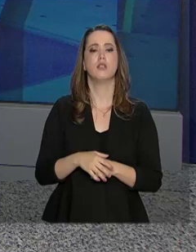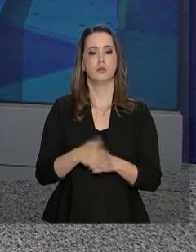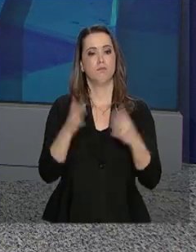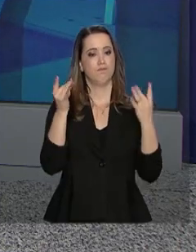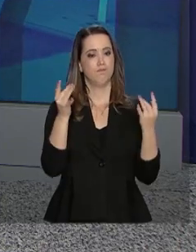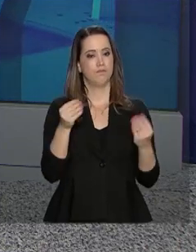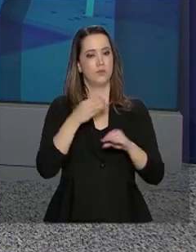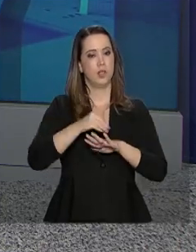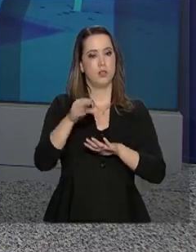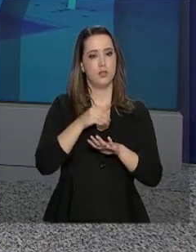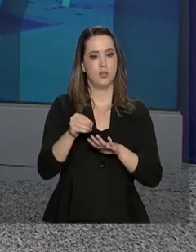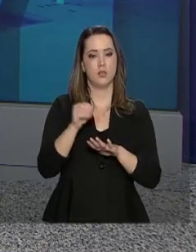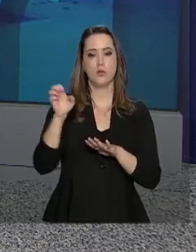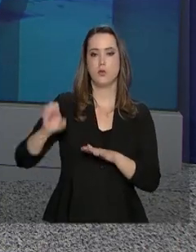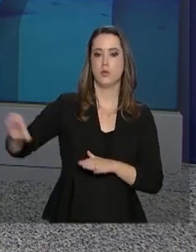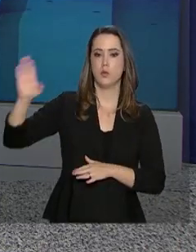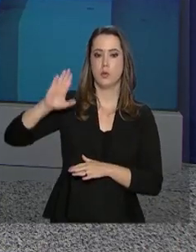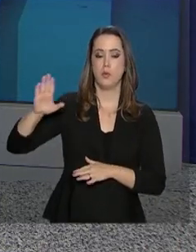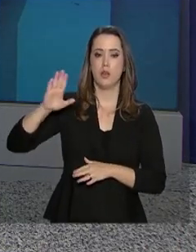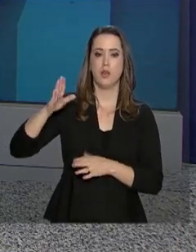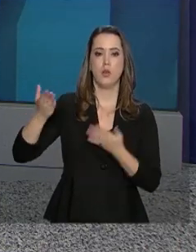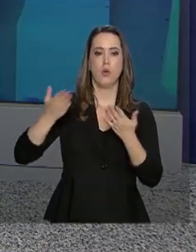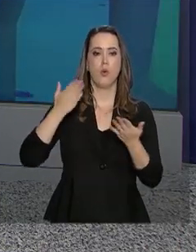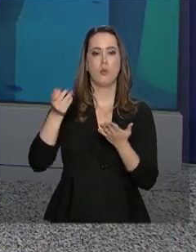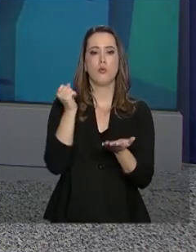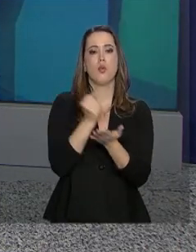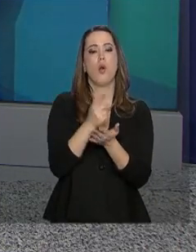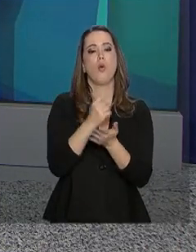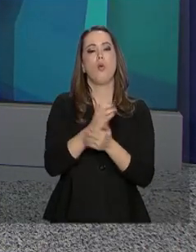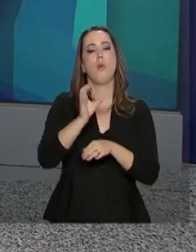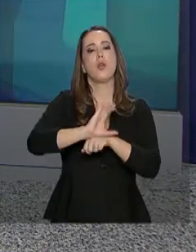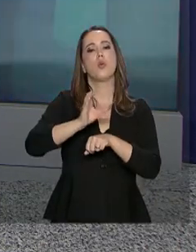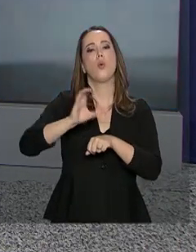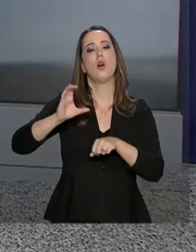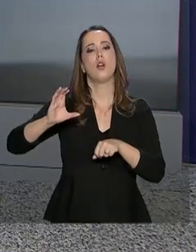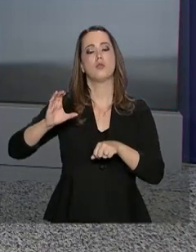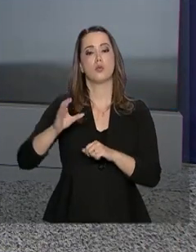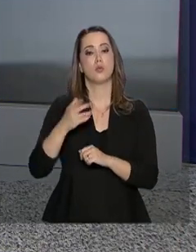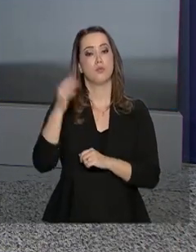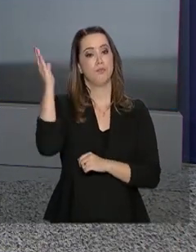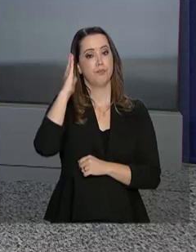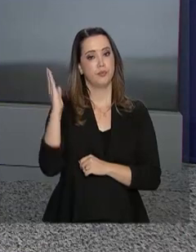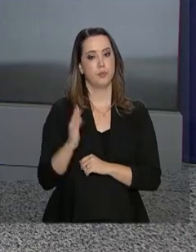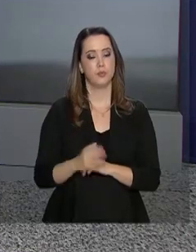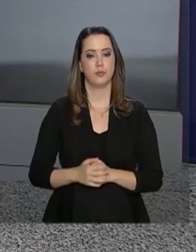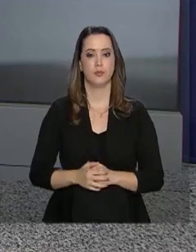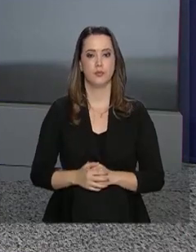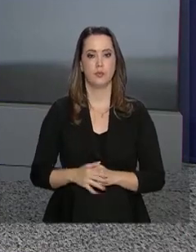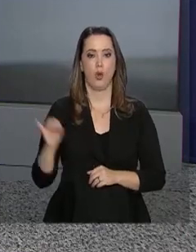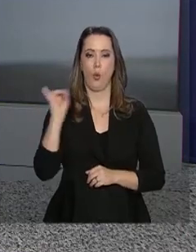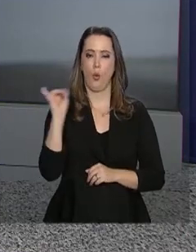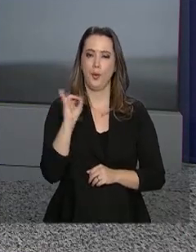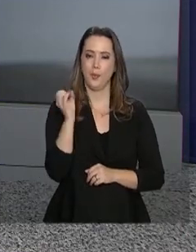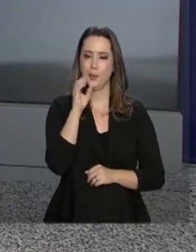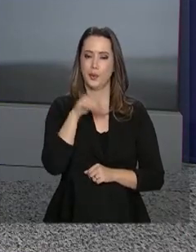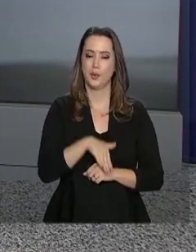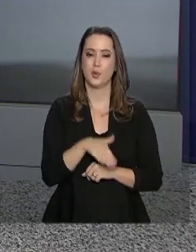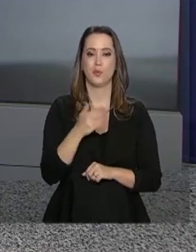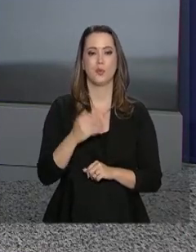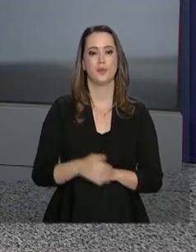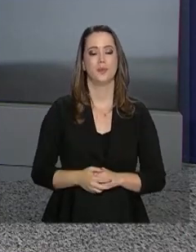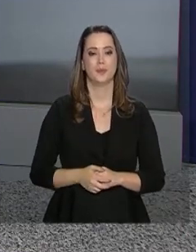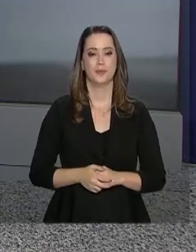informações sobre o posicionamento da União Europeia em relação à compra de aço do Brasil. Olá, Daniele, boa noite.